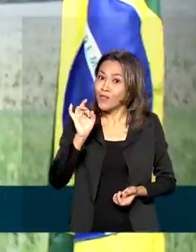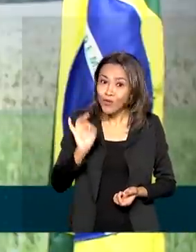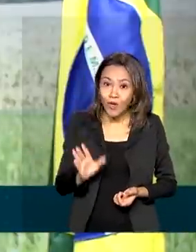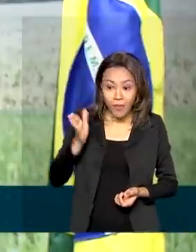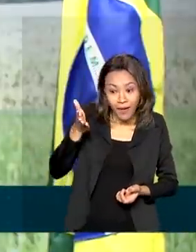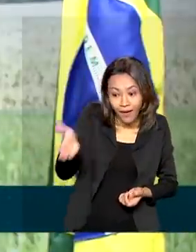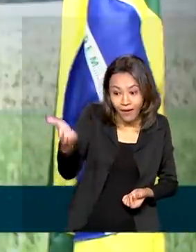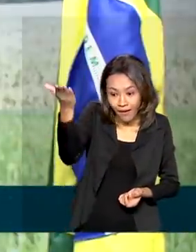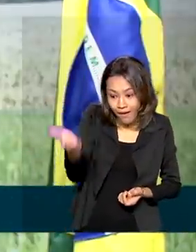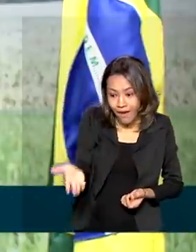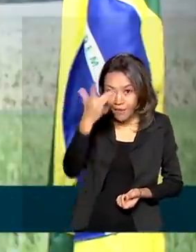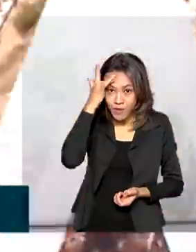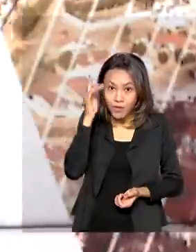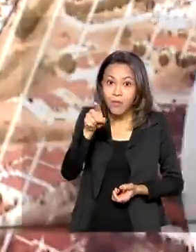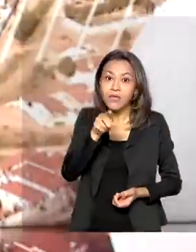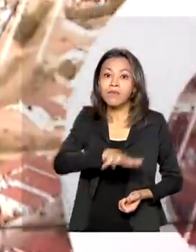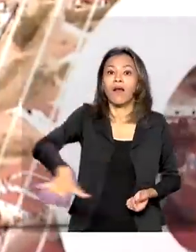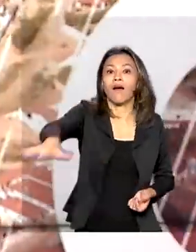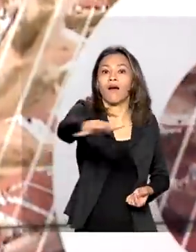também para a região.